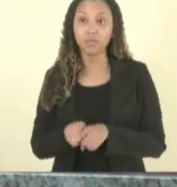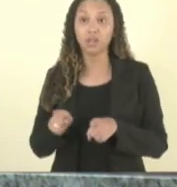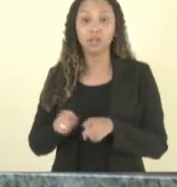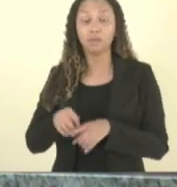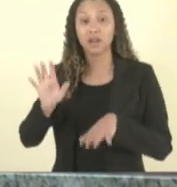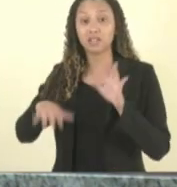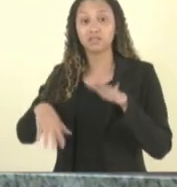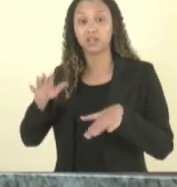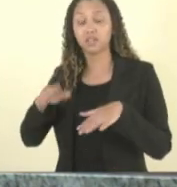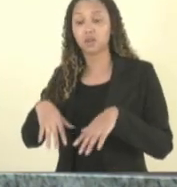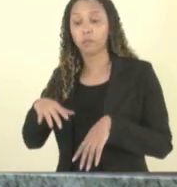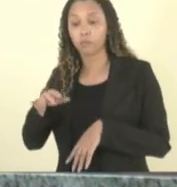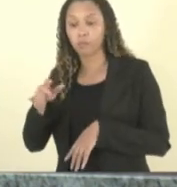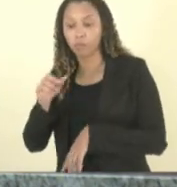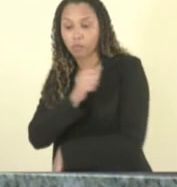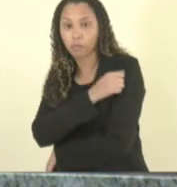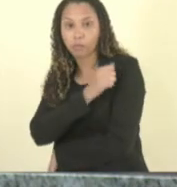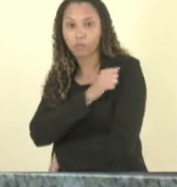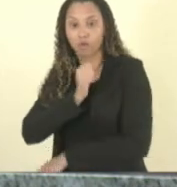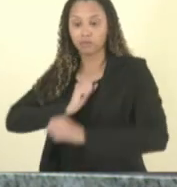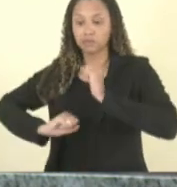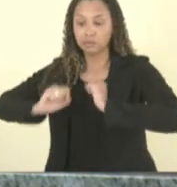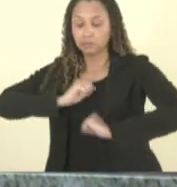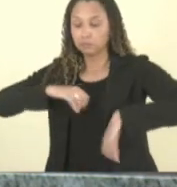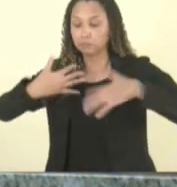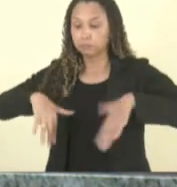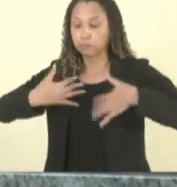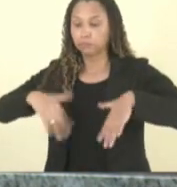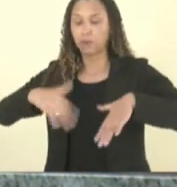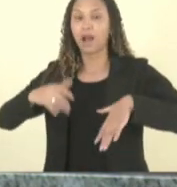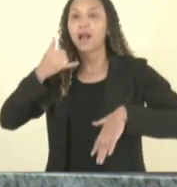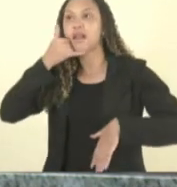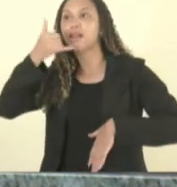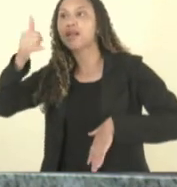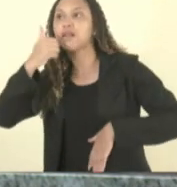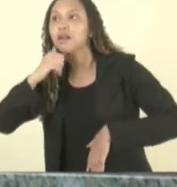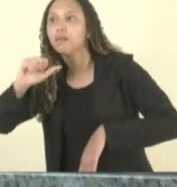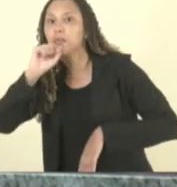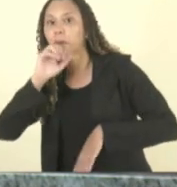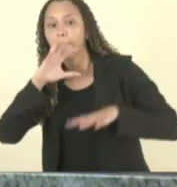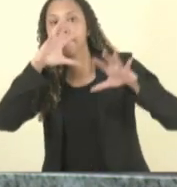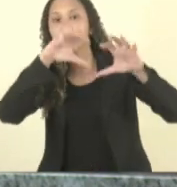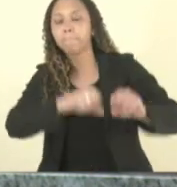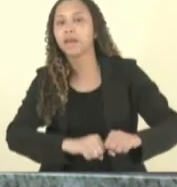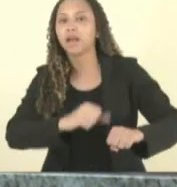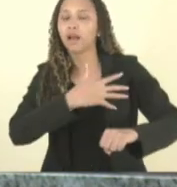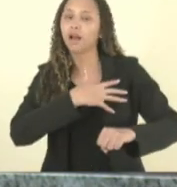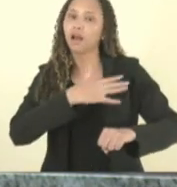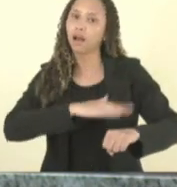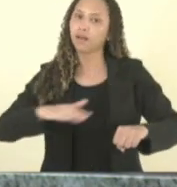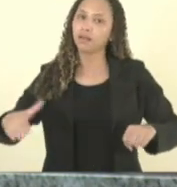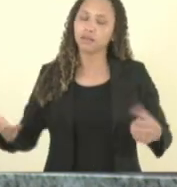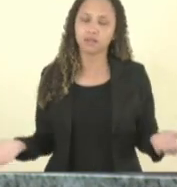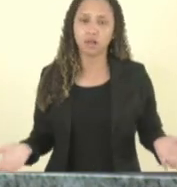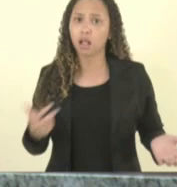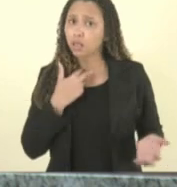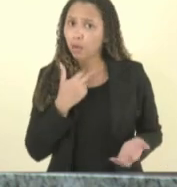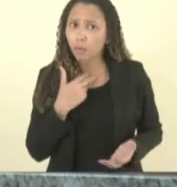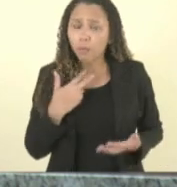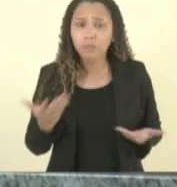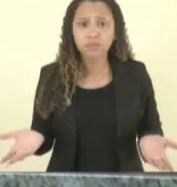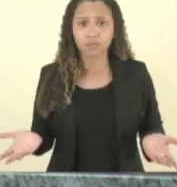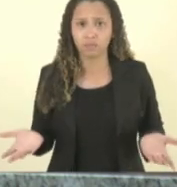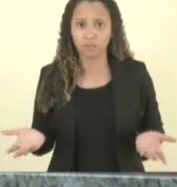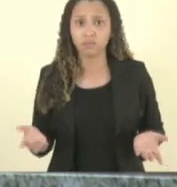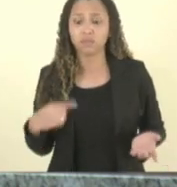perdido e a escola não está ainda preparada mas precisamos nos preparar